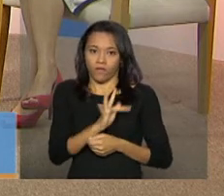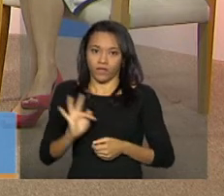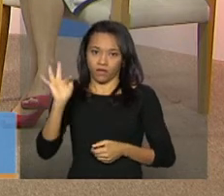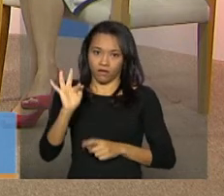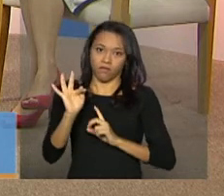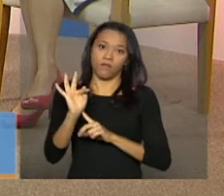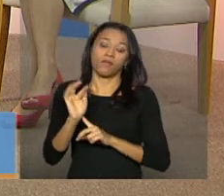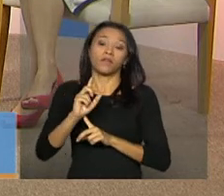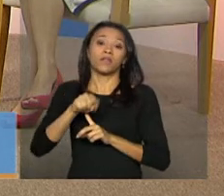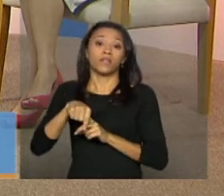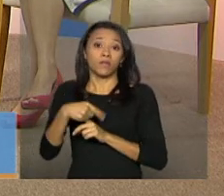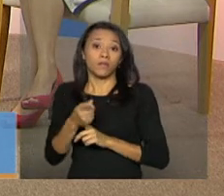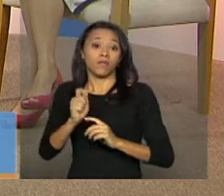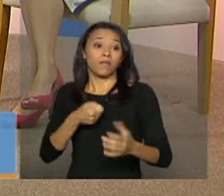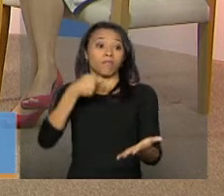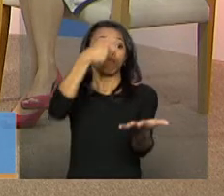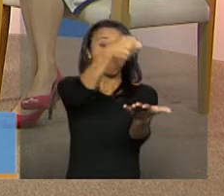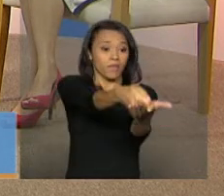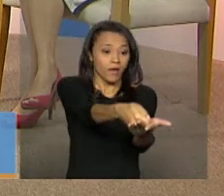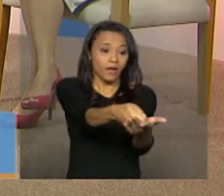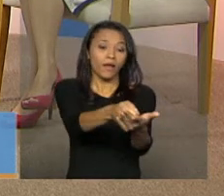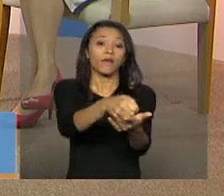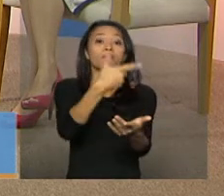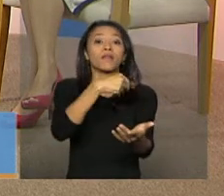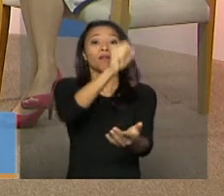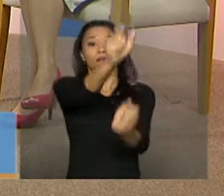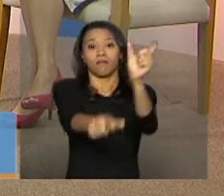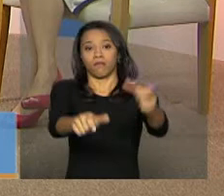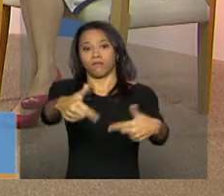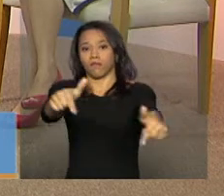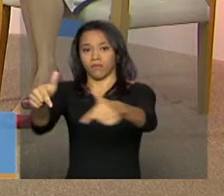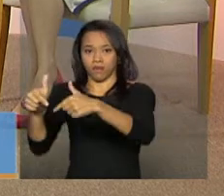ao trabalhador. E isso não deve ocorrer.